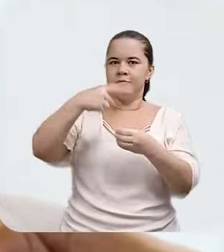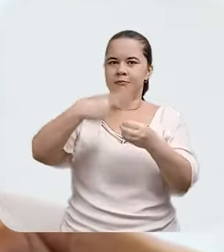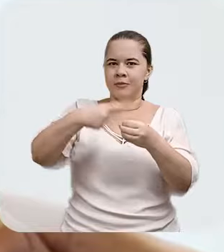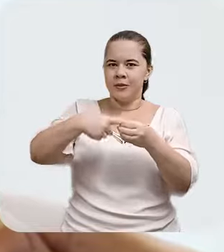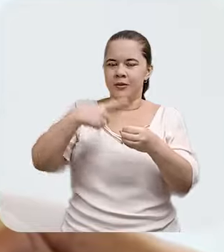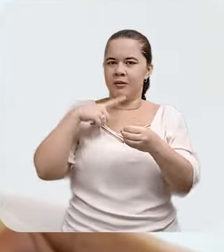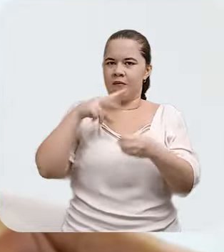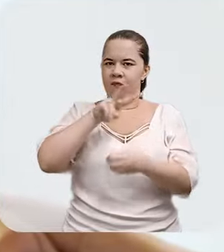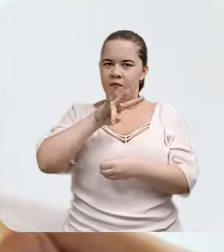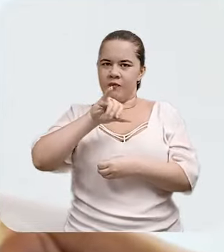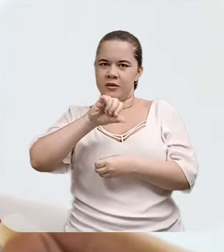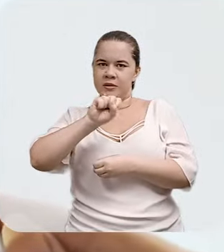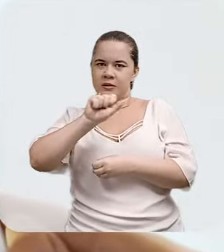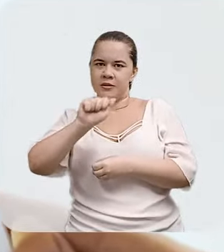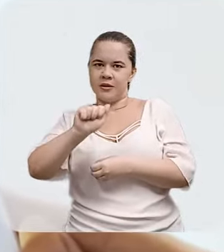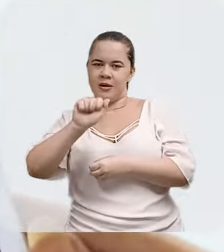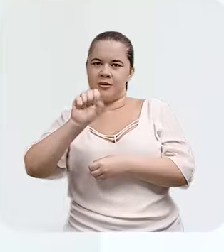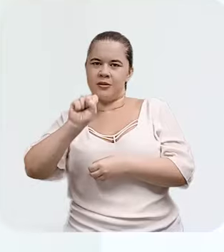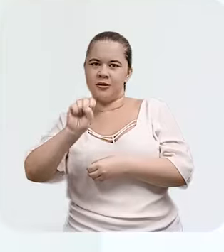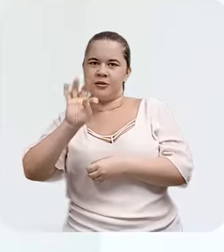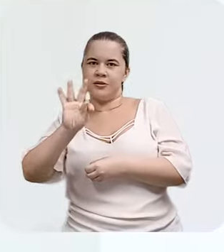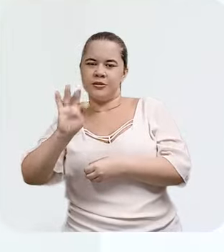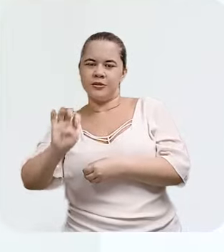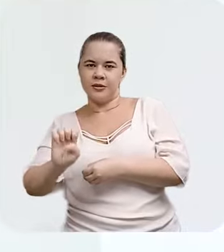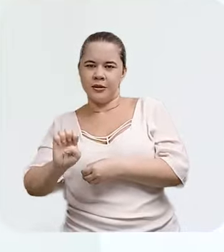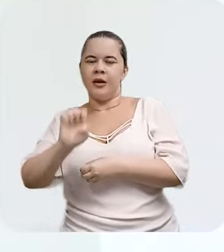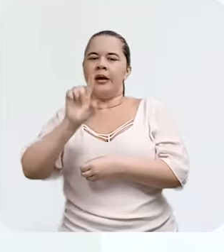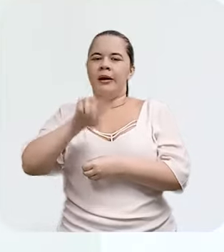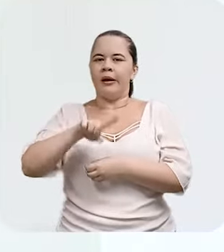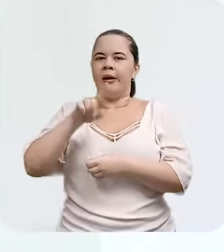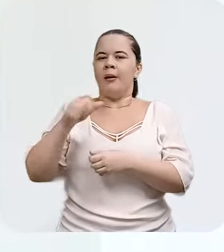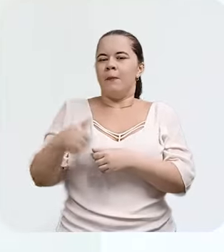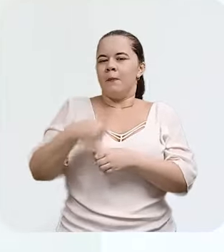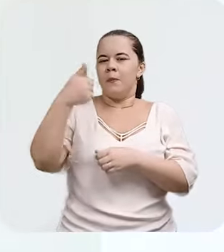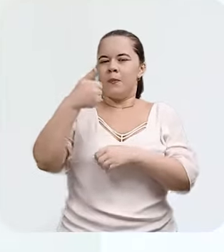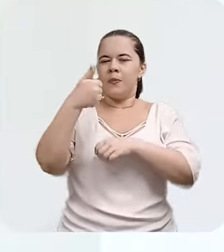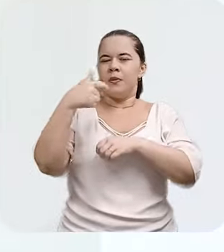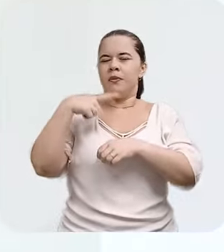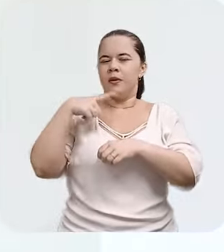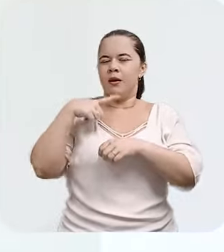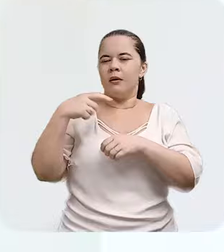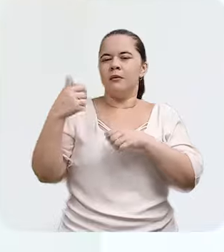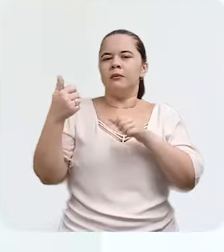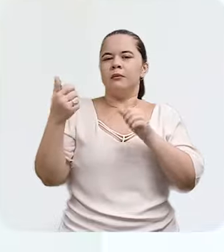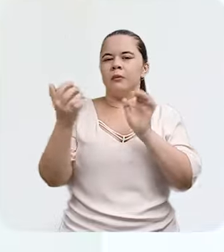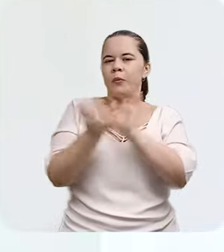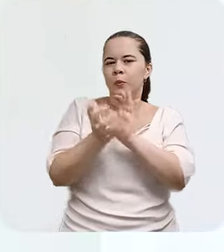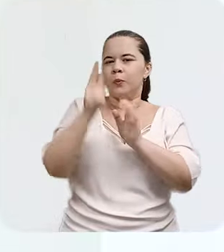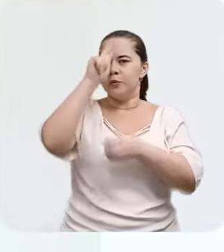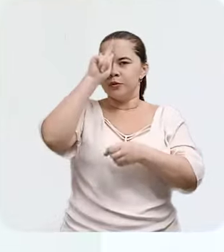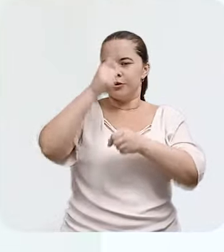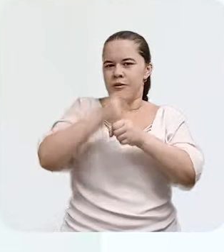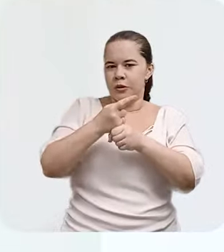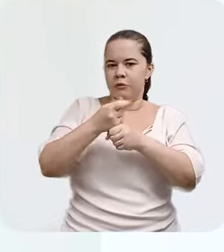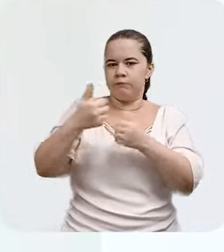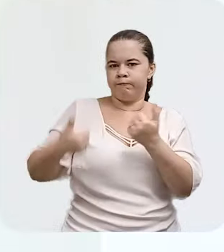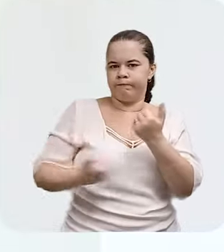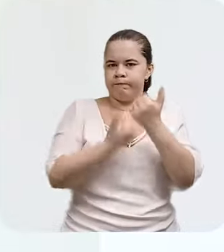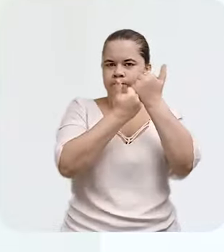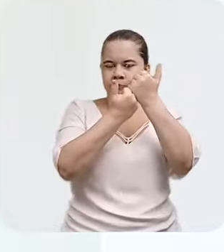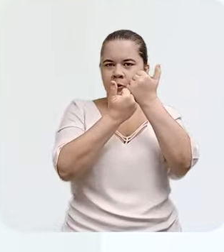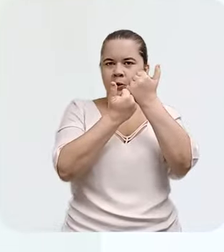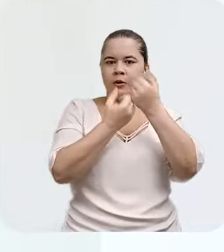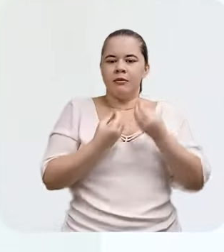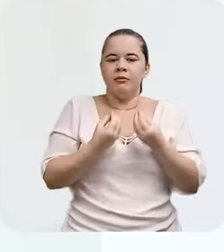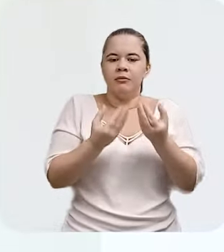VISAG, a Vigilância de Saúde do Trabalhador. E dentro dessa implementação, com o apoio da gestão que nós tivemos, iniciamos um